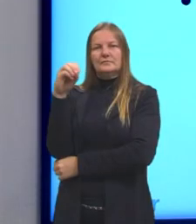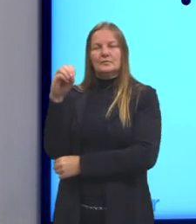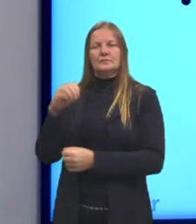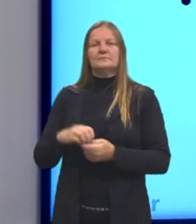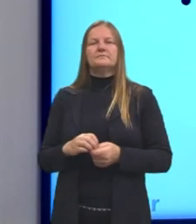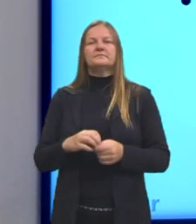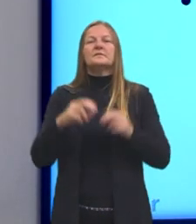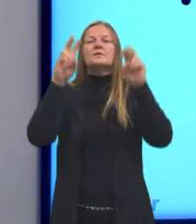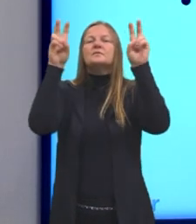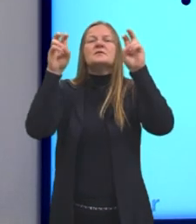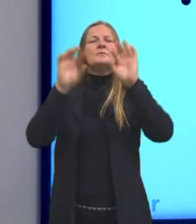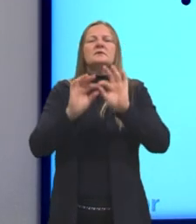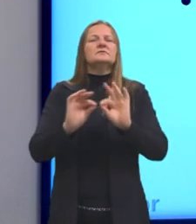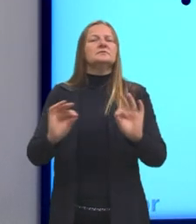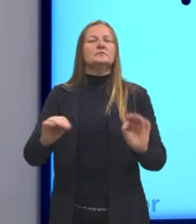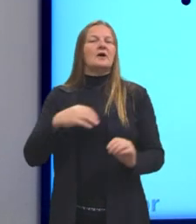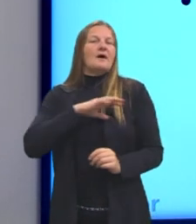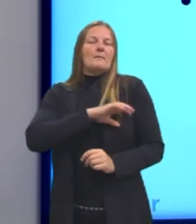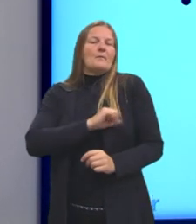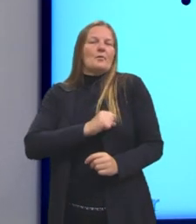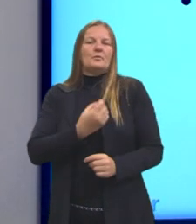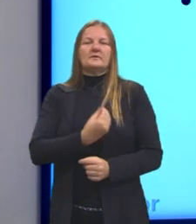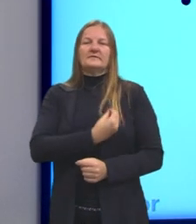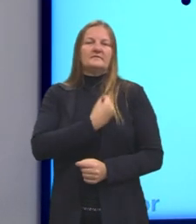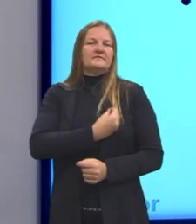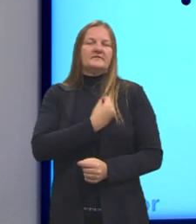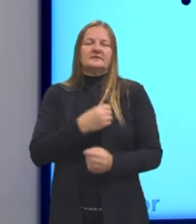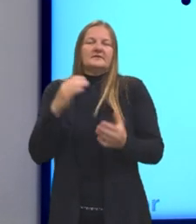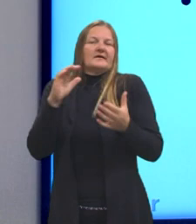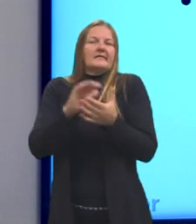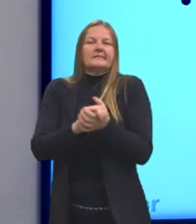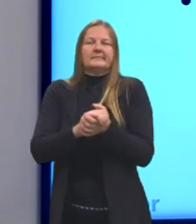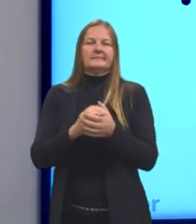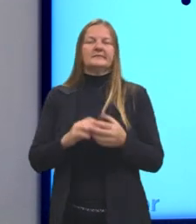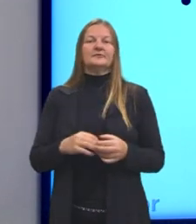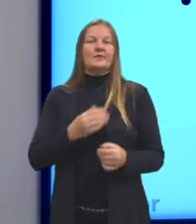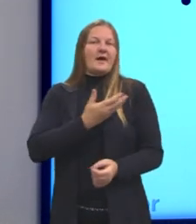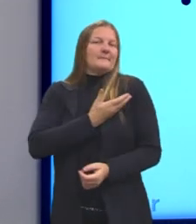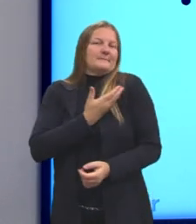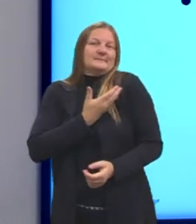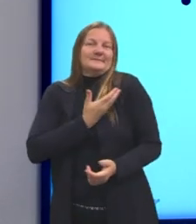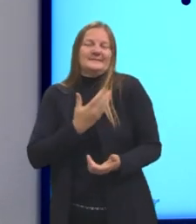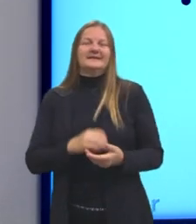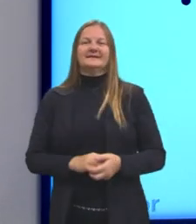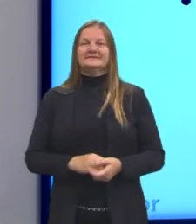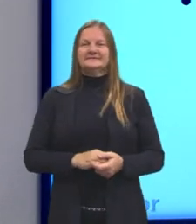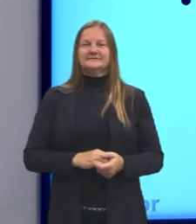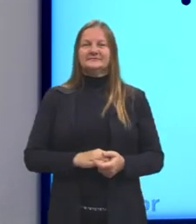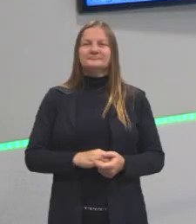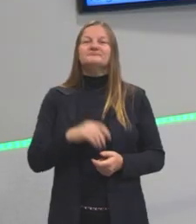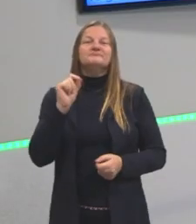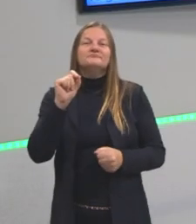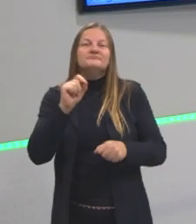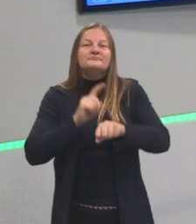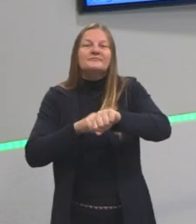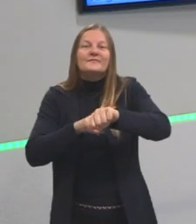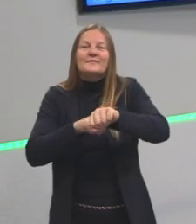simples, né? O amor, a vida, casamento, paisagem. Nós temos o quê aqui nesse momento?